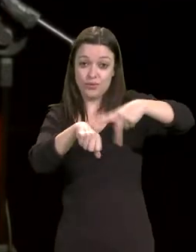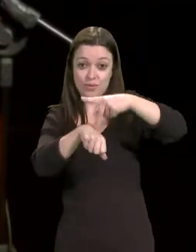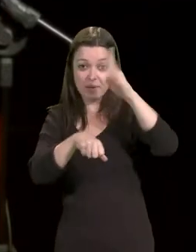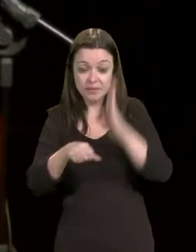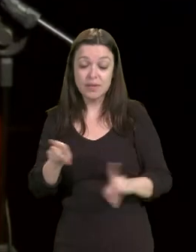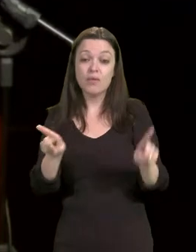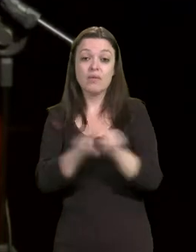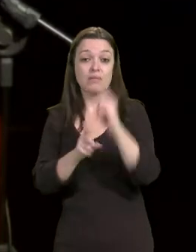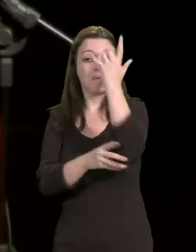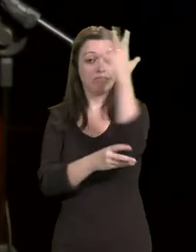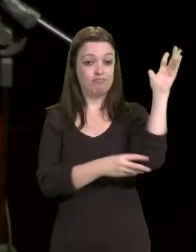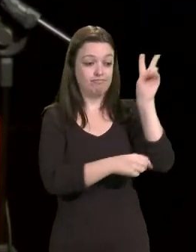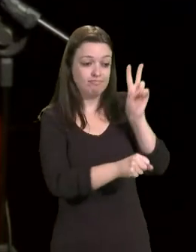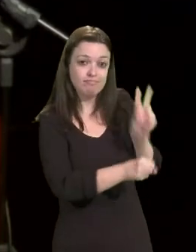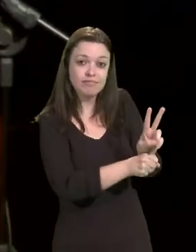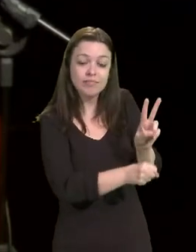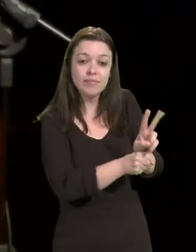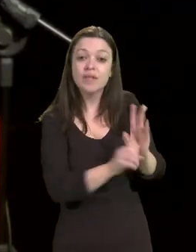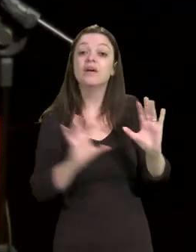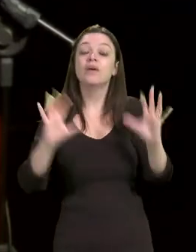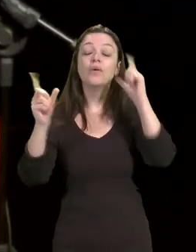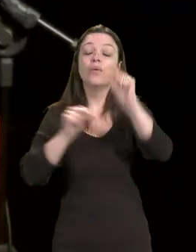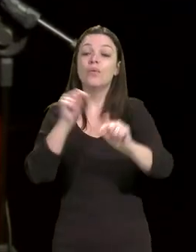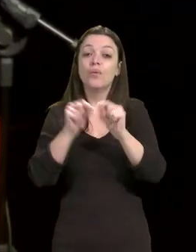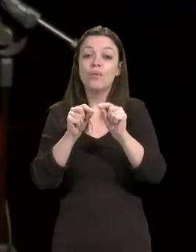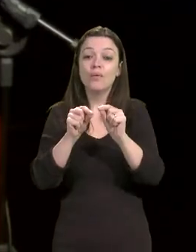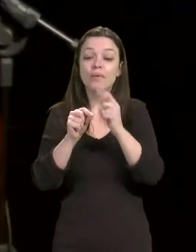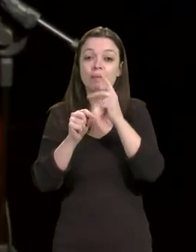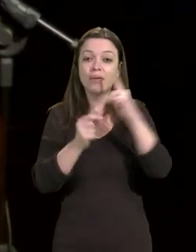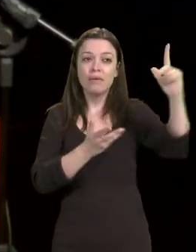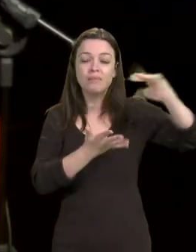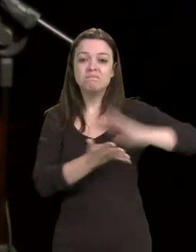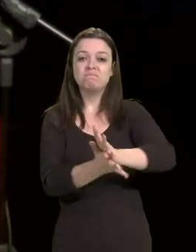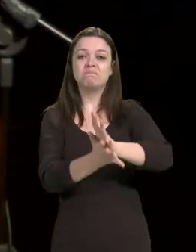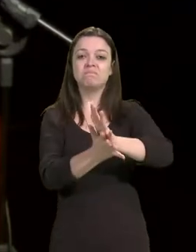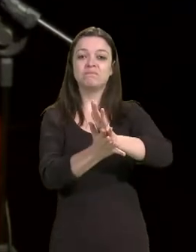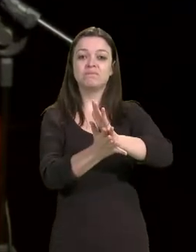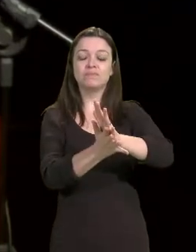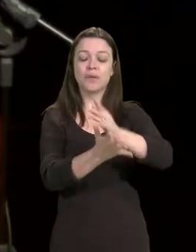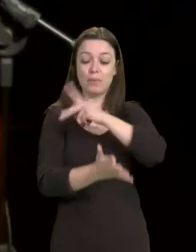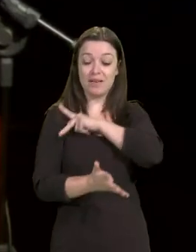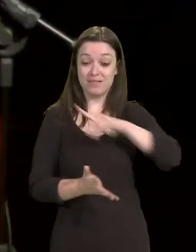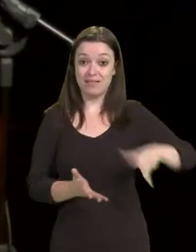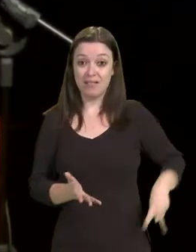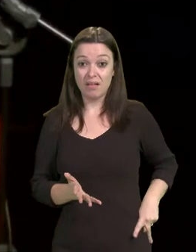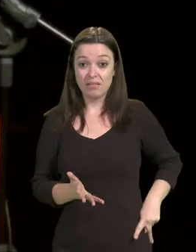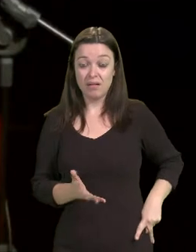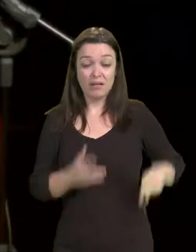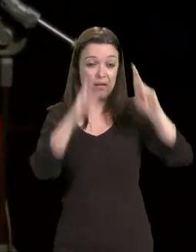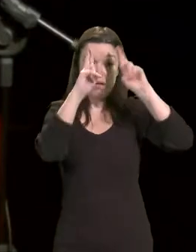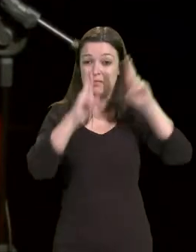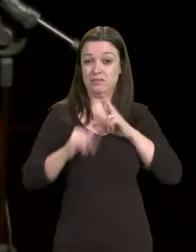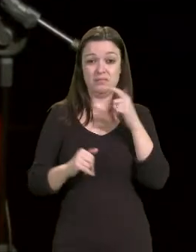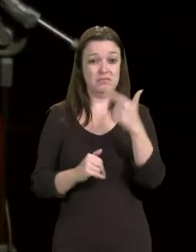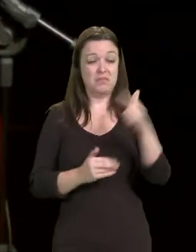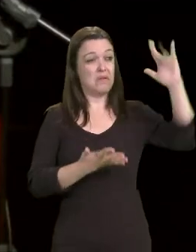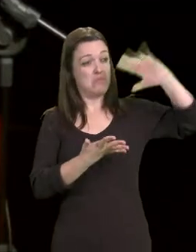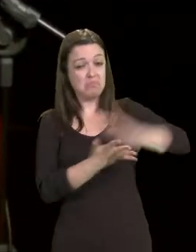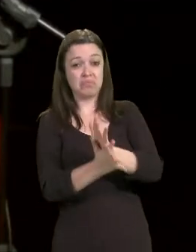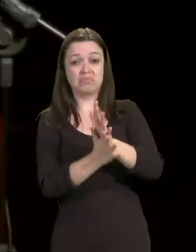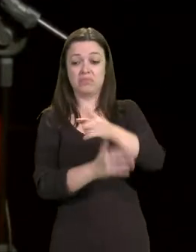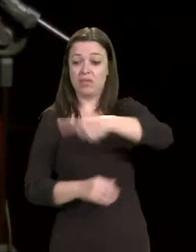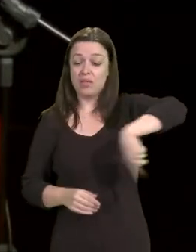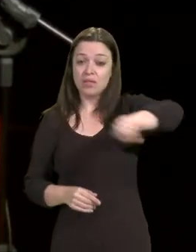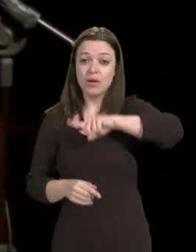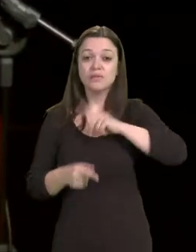do meio ambiente. Fomos recentemente atacados pelo atual presidente por lutar contra os